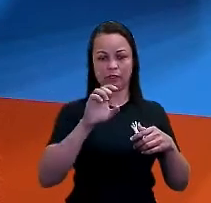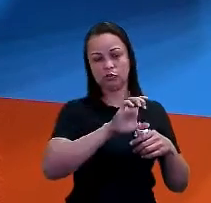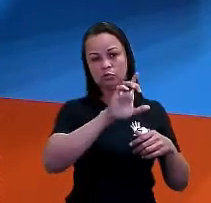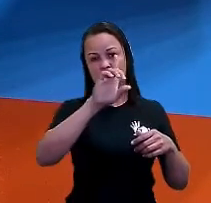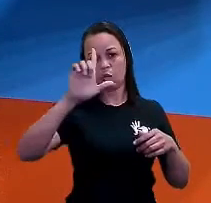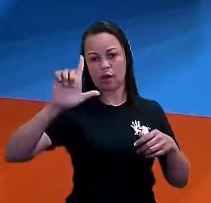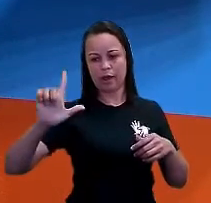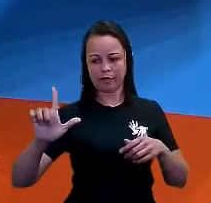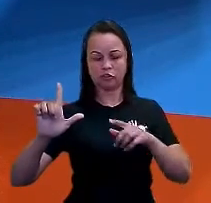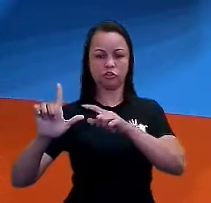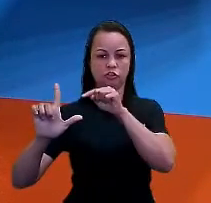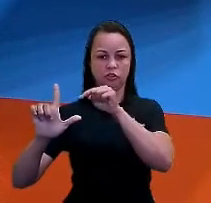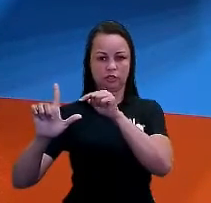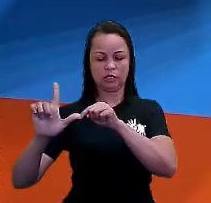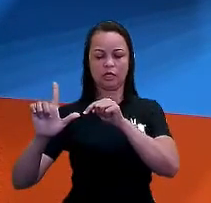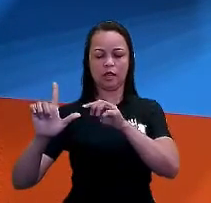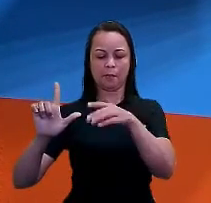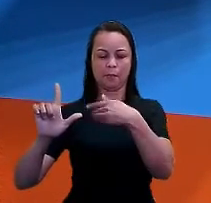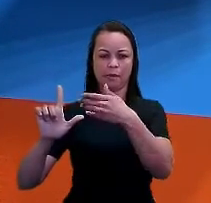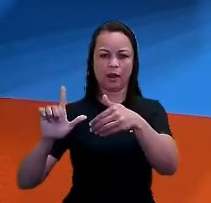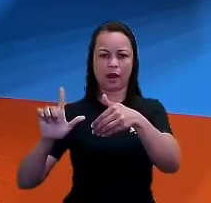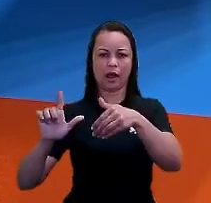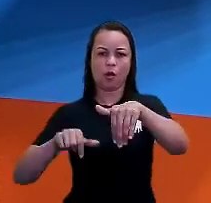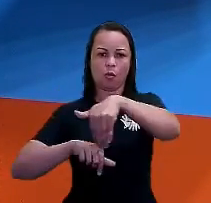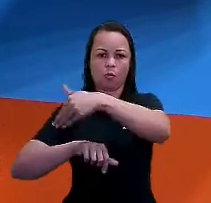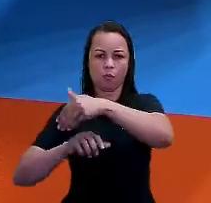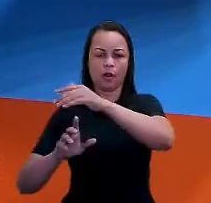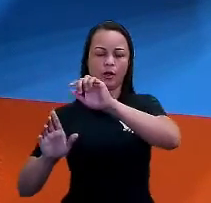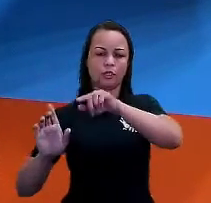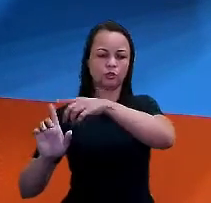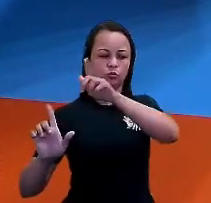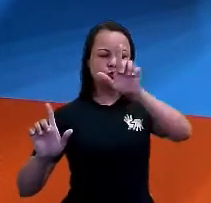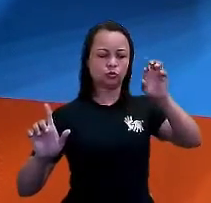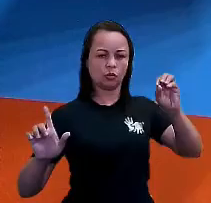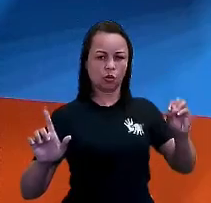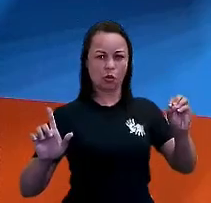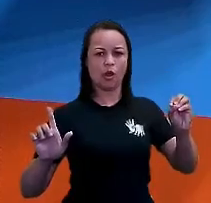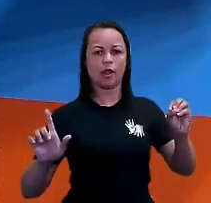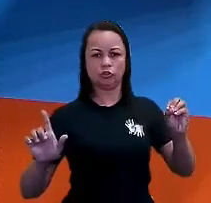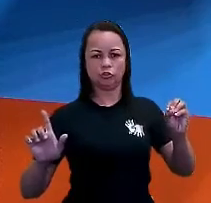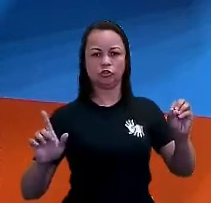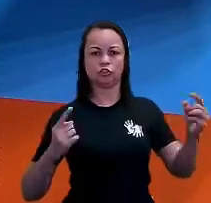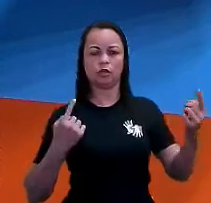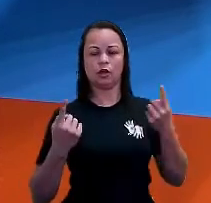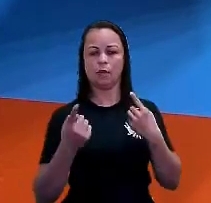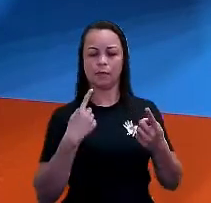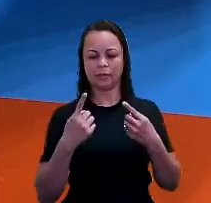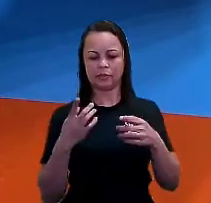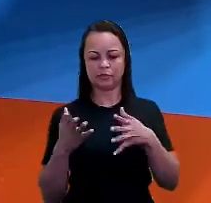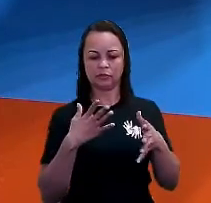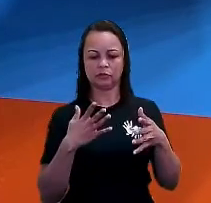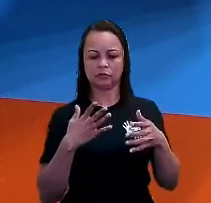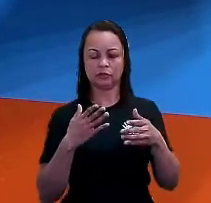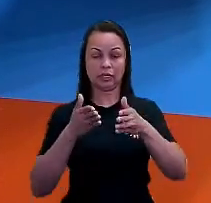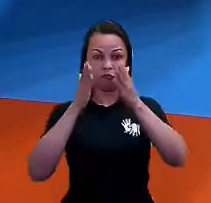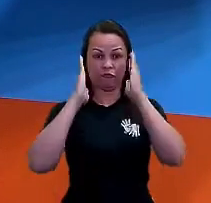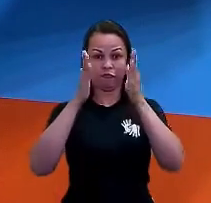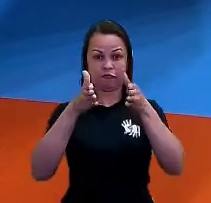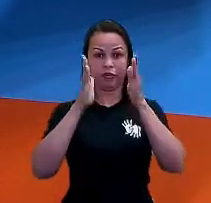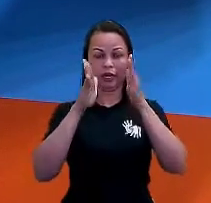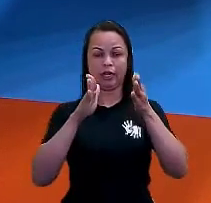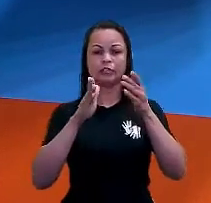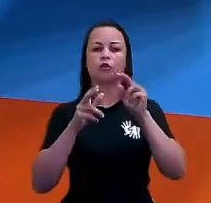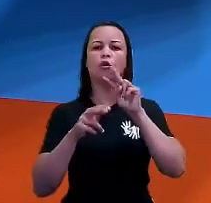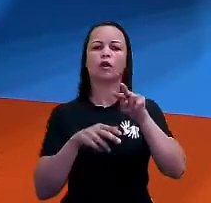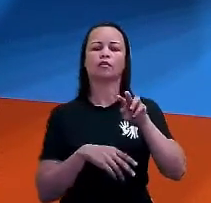para o centro da cidade, para a Avenida Mariana Malha. Eu vou estar de frente olhando para a antiga BR-232, tá certo?